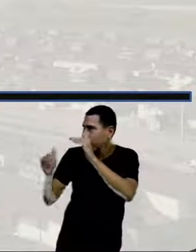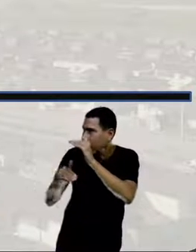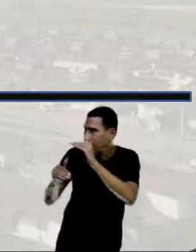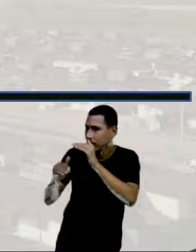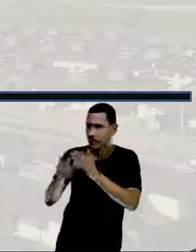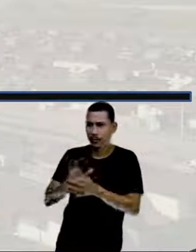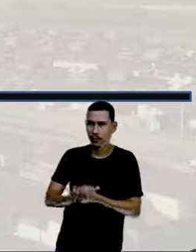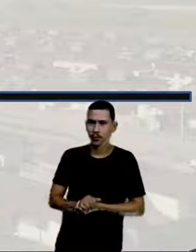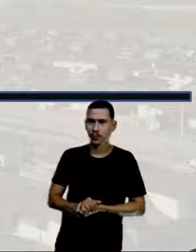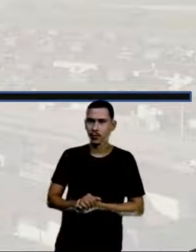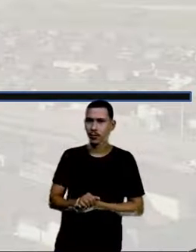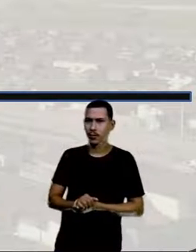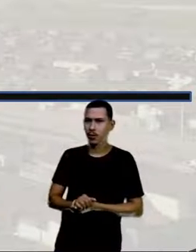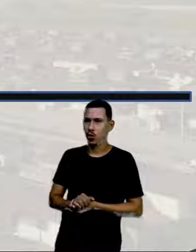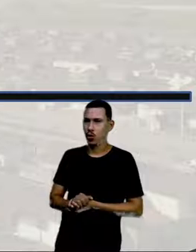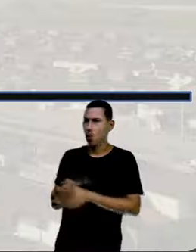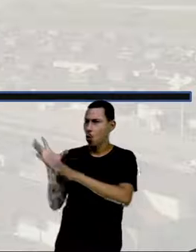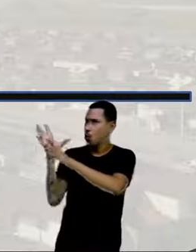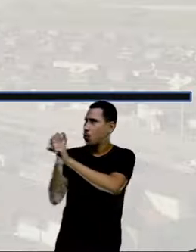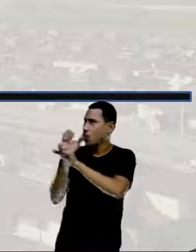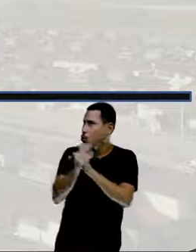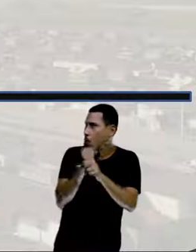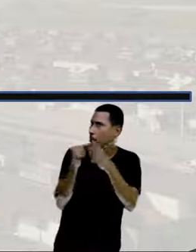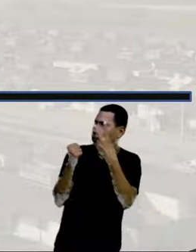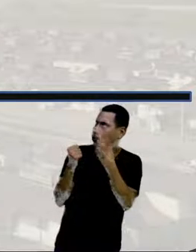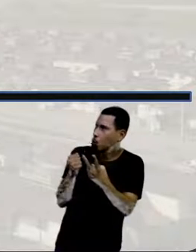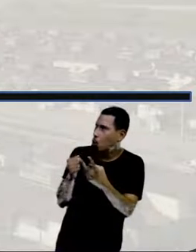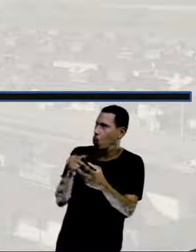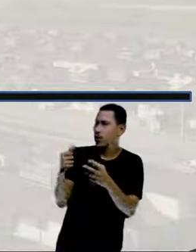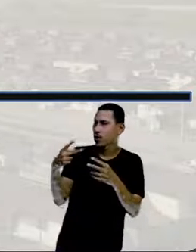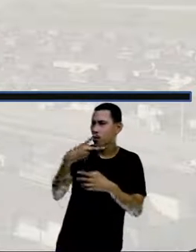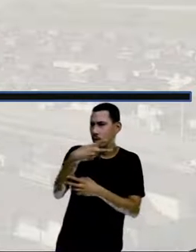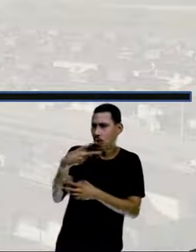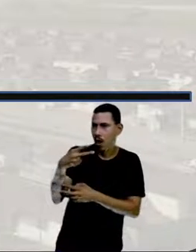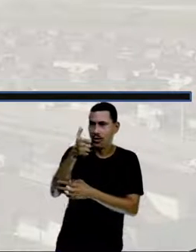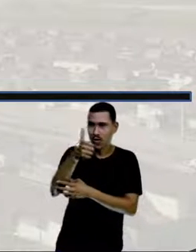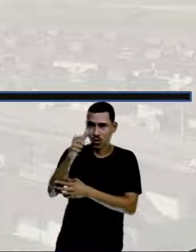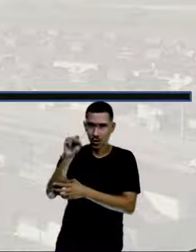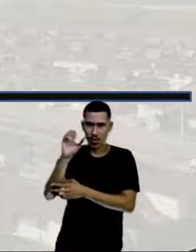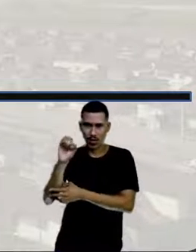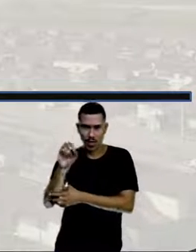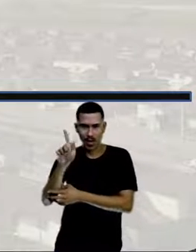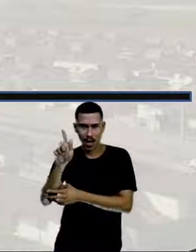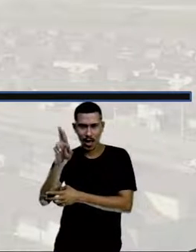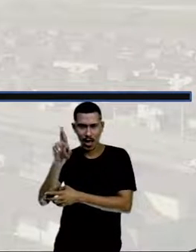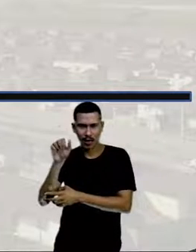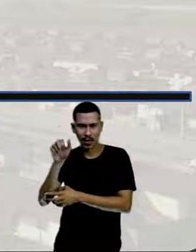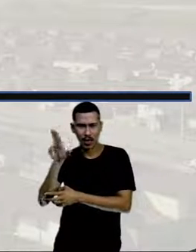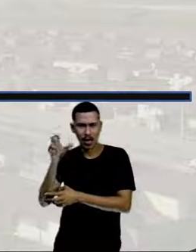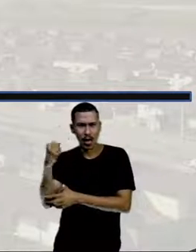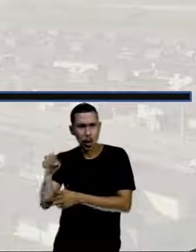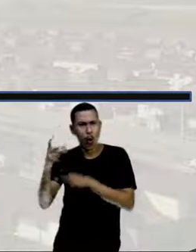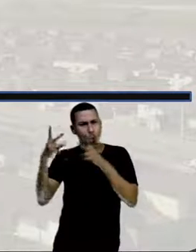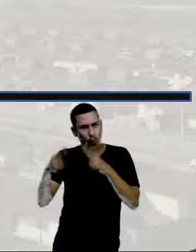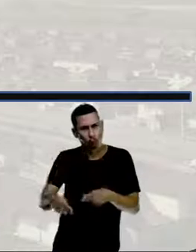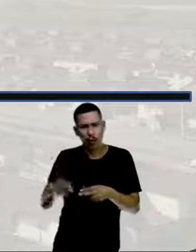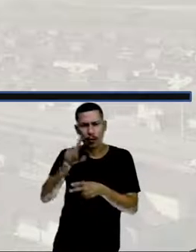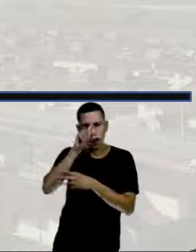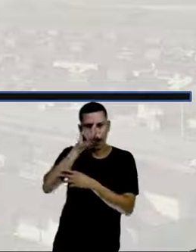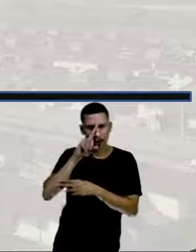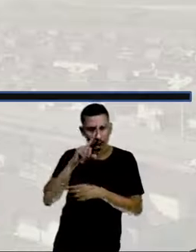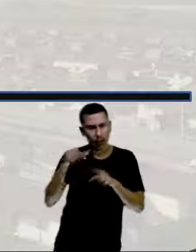então, a soma desses dois é 180 graus. O mesmo vai acontecer com esse amarelo